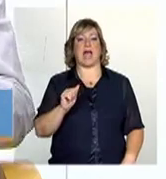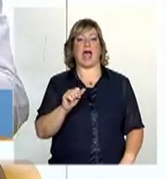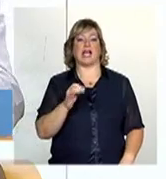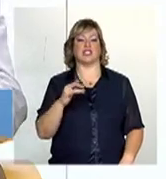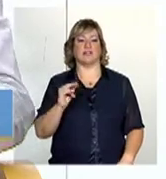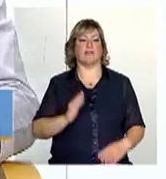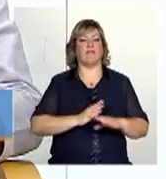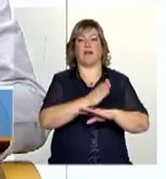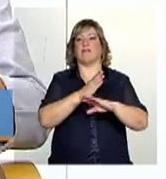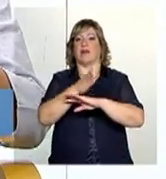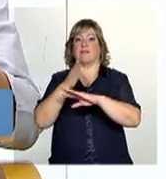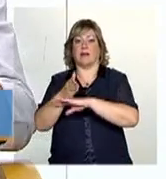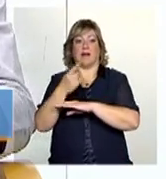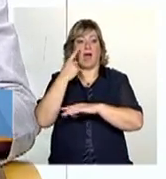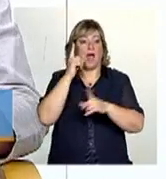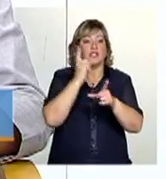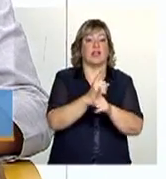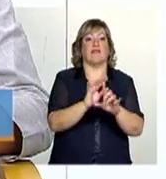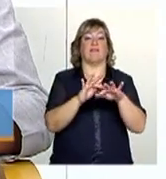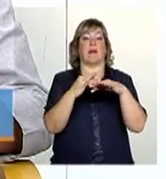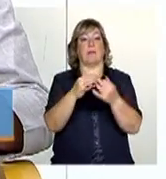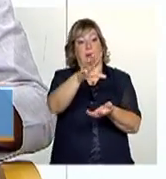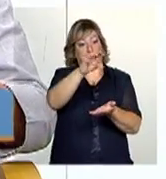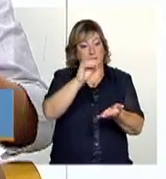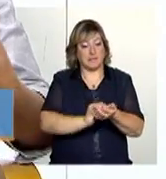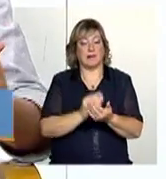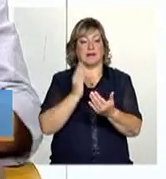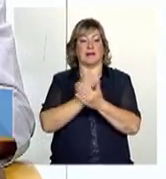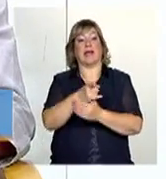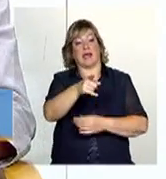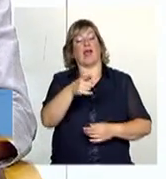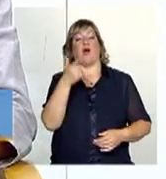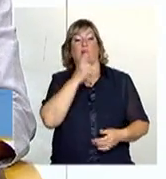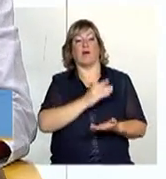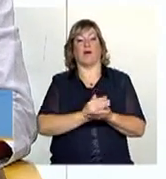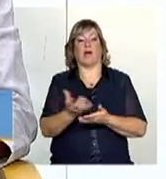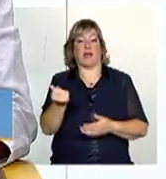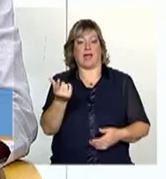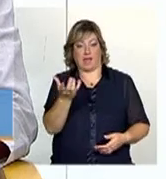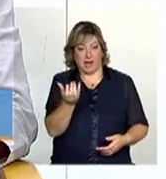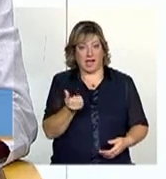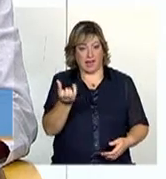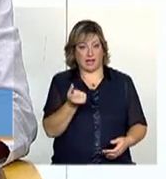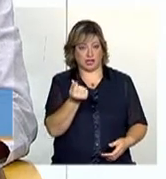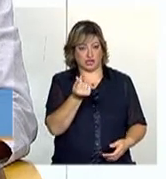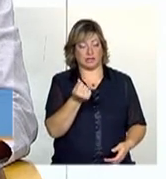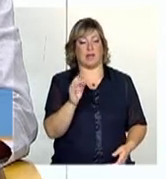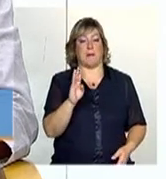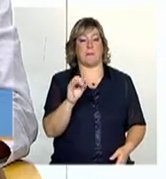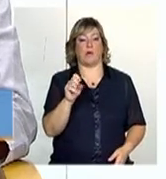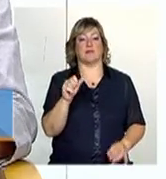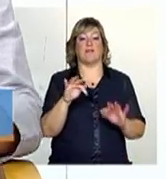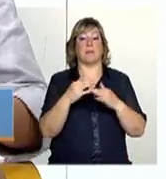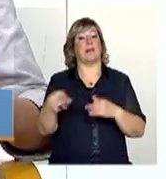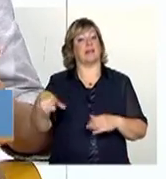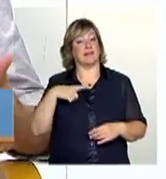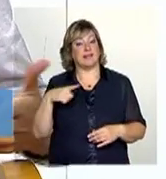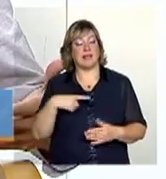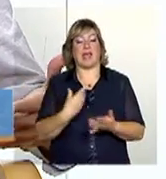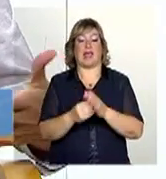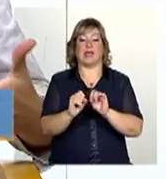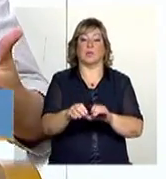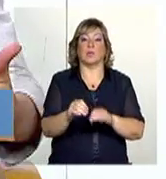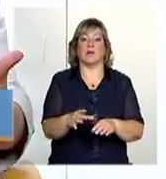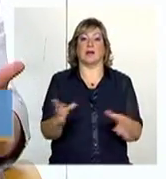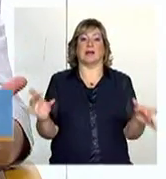né? Identificamos a família, ela entra no Bolsa Família, o Bolsa Família tem uma articulação com o programa Mais Educação, de Educação Integral, então a gente está